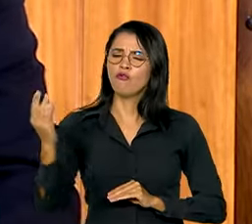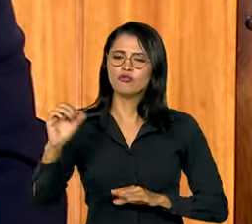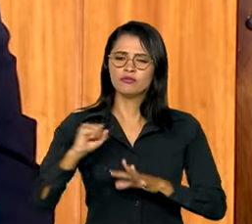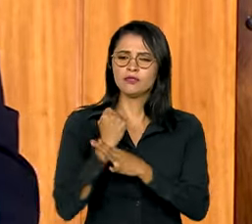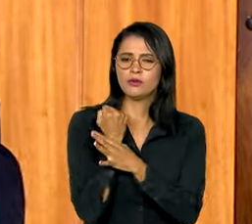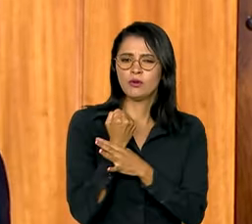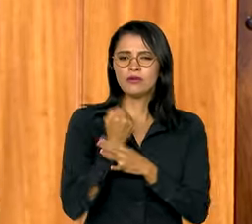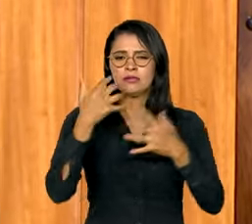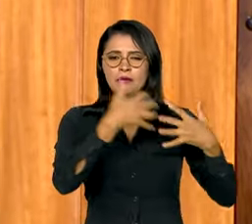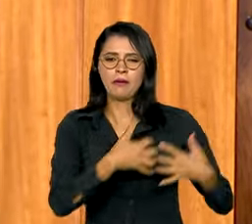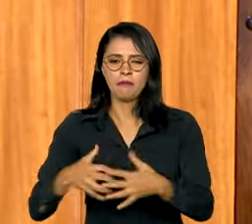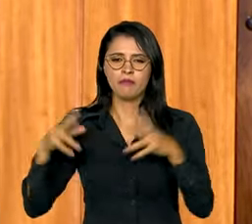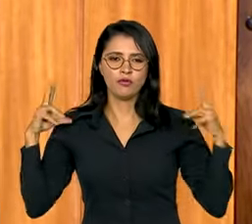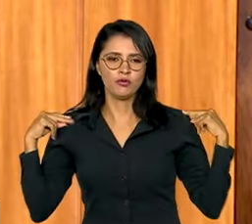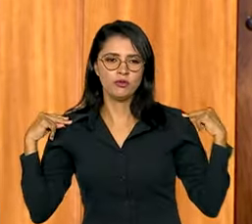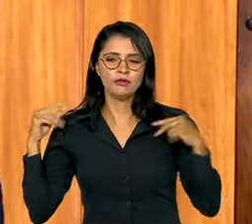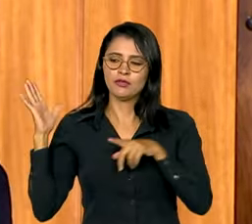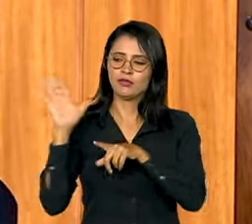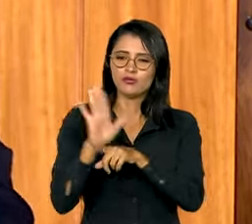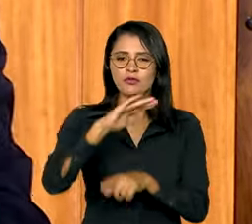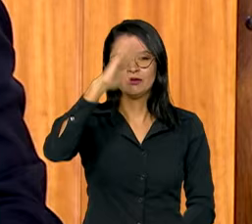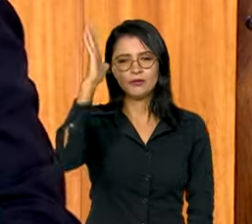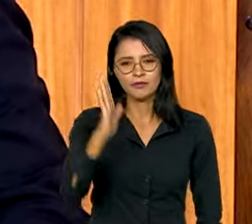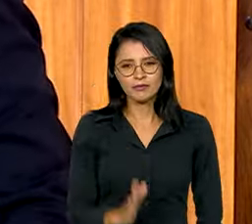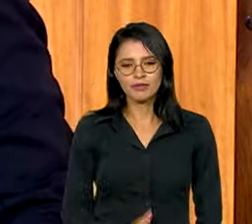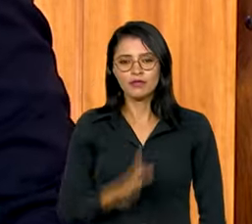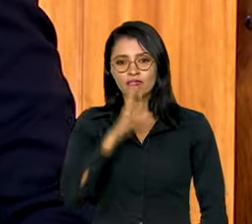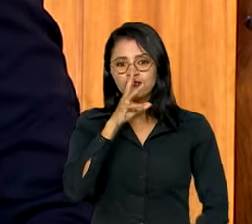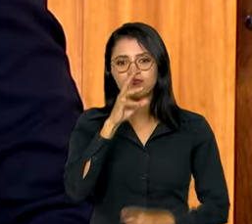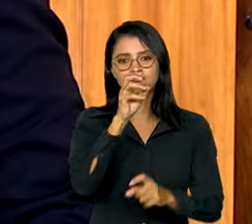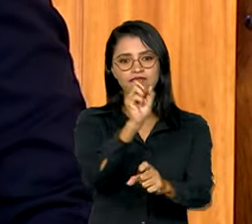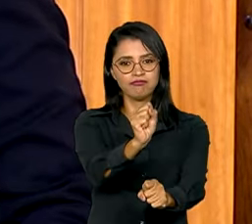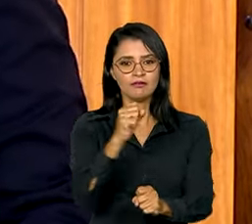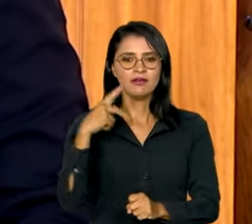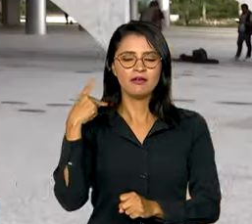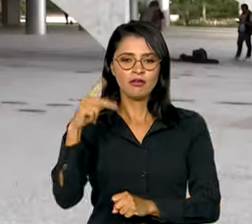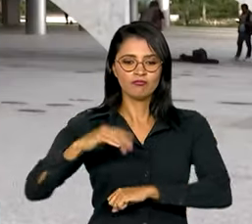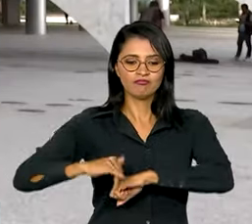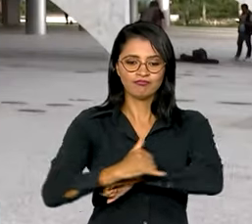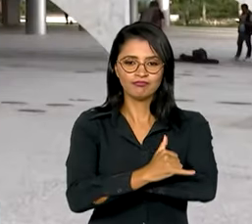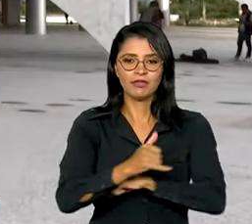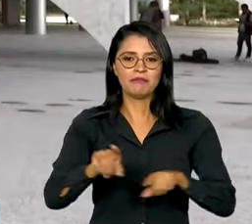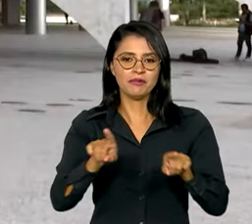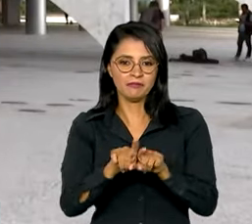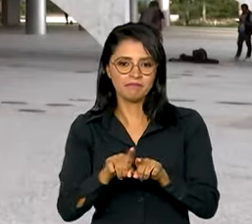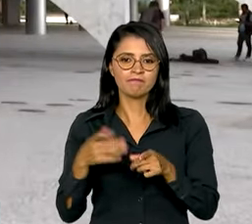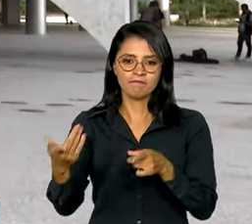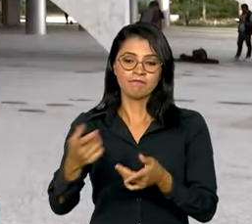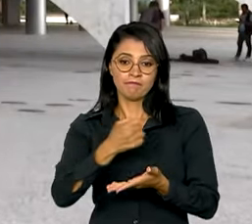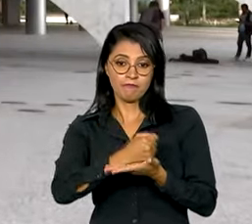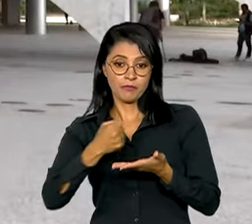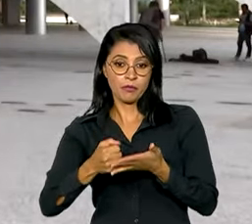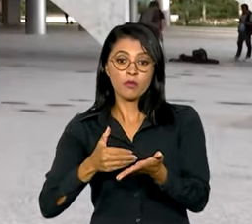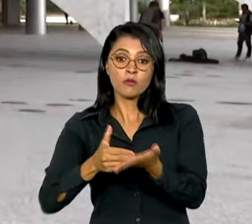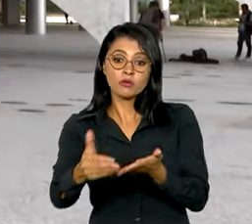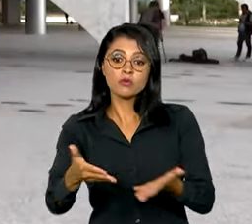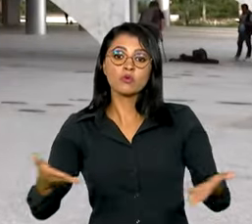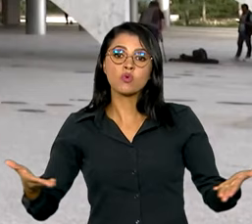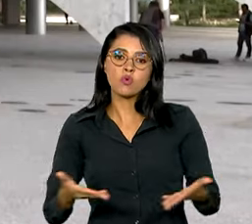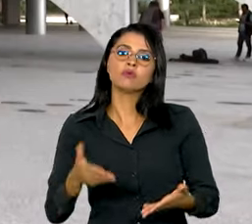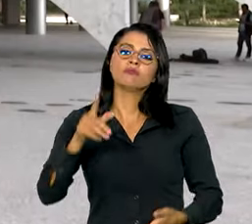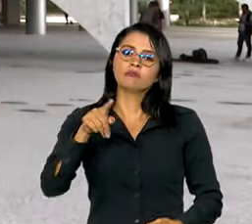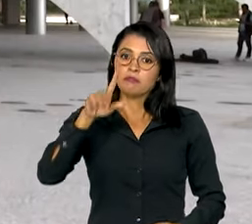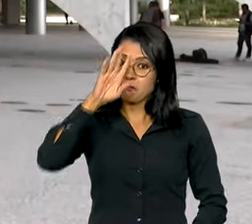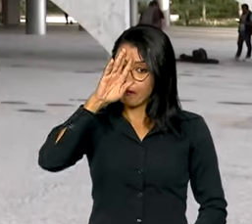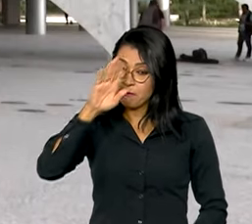caminhoneiro e, acima de tudo, ajudando o Brasil a fortalecer a sua infraestrutura. As concessões iniciadas hoje são as